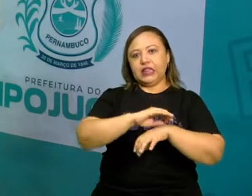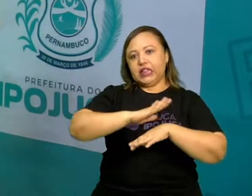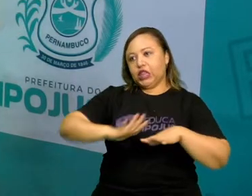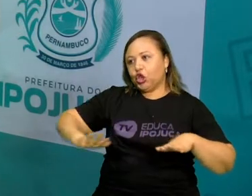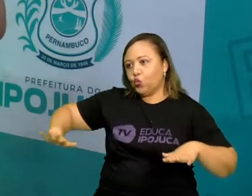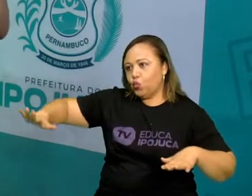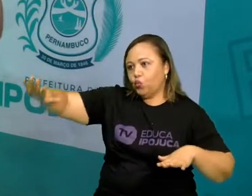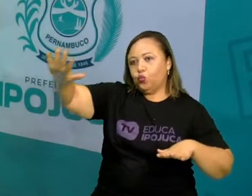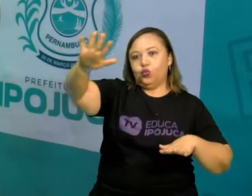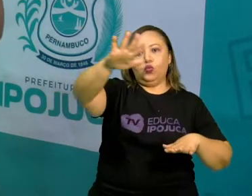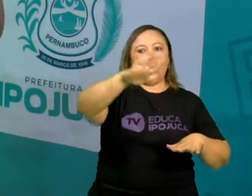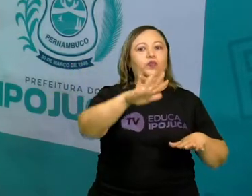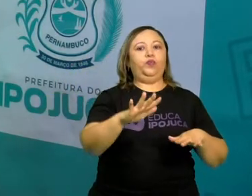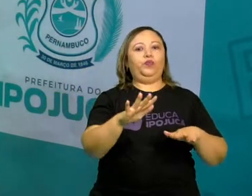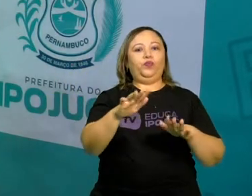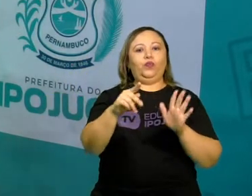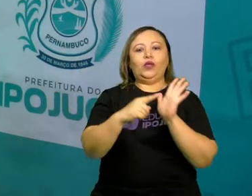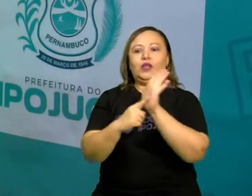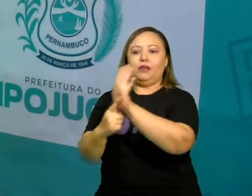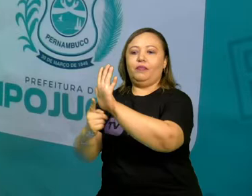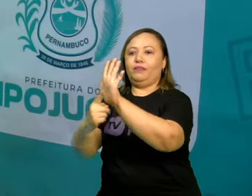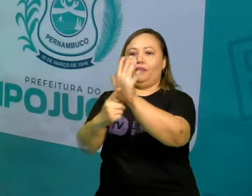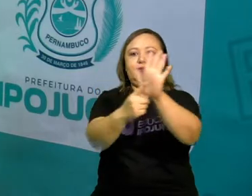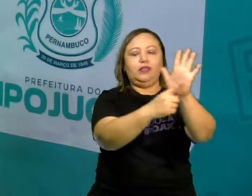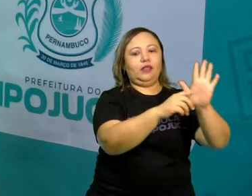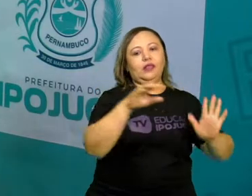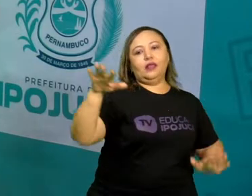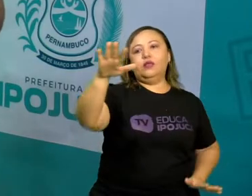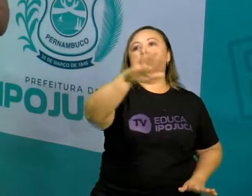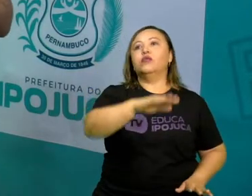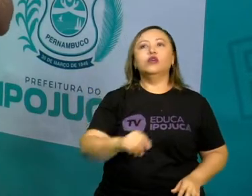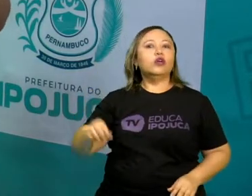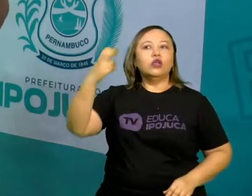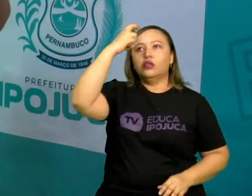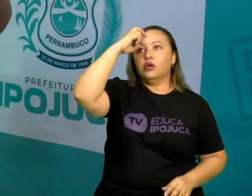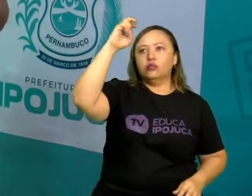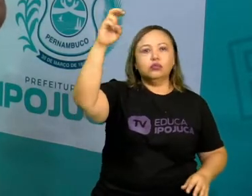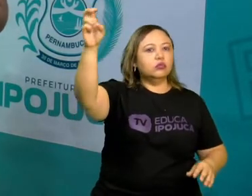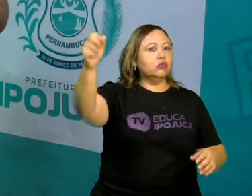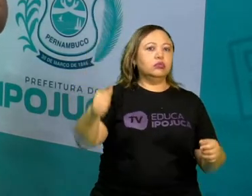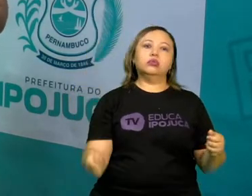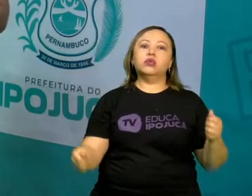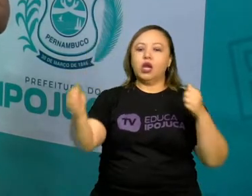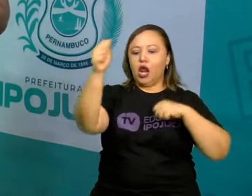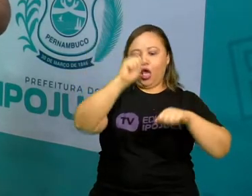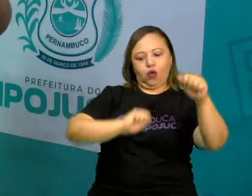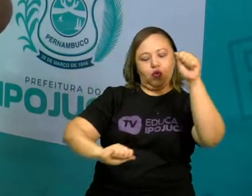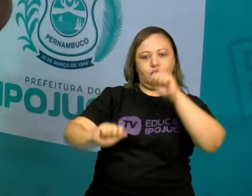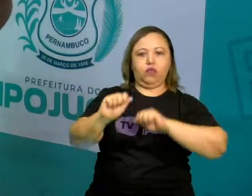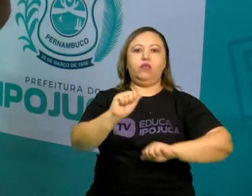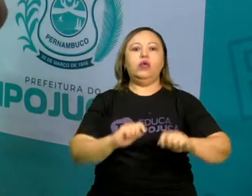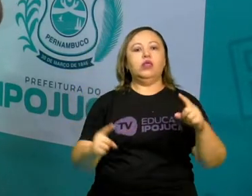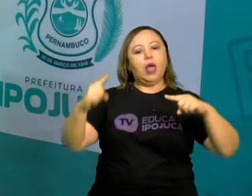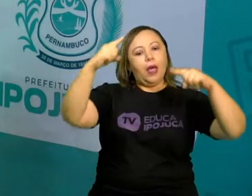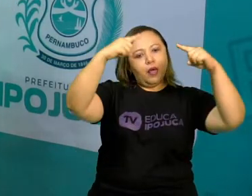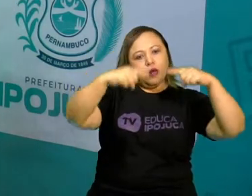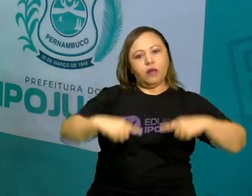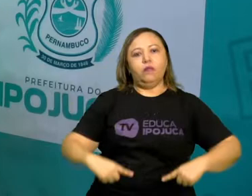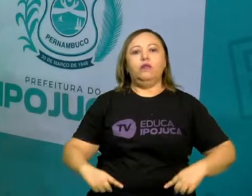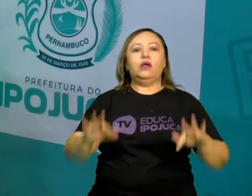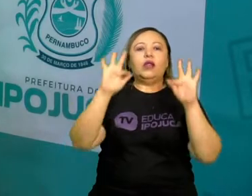e também nas culturas, na economia familiar, na política. Então, tudo isso vai